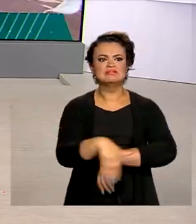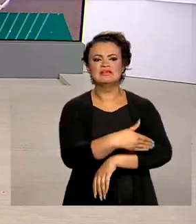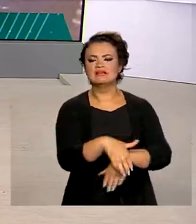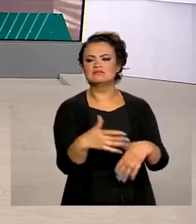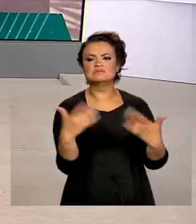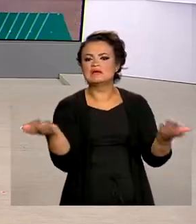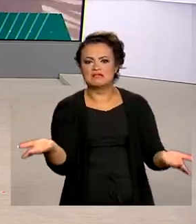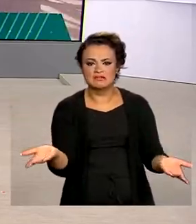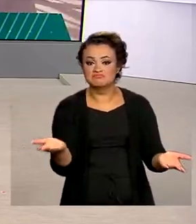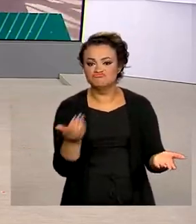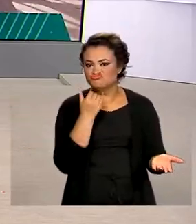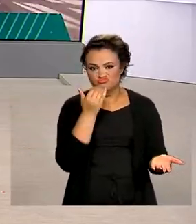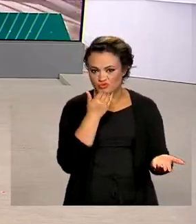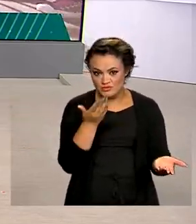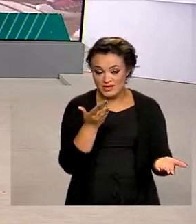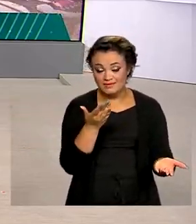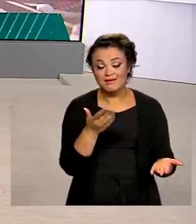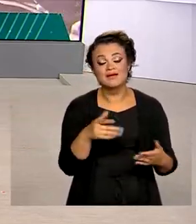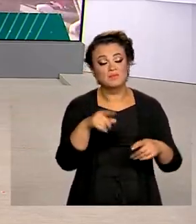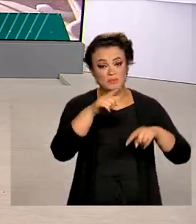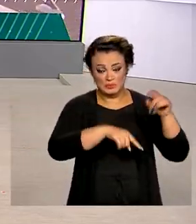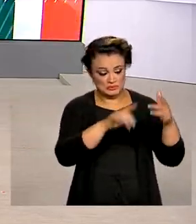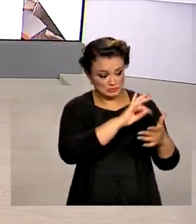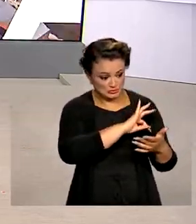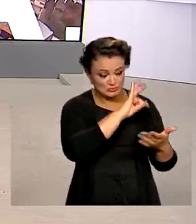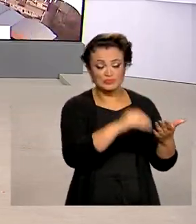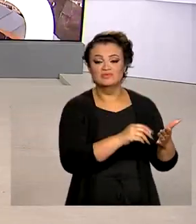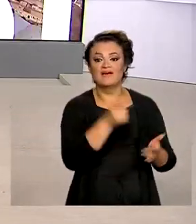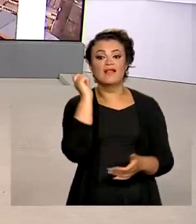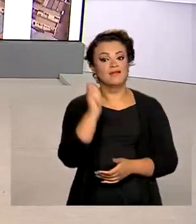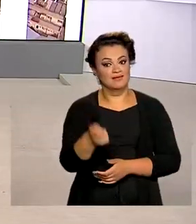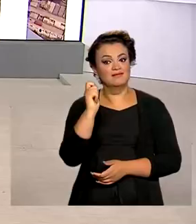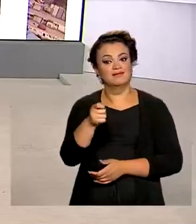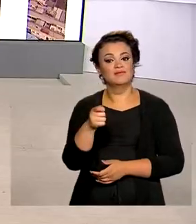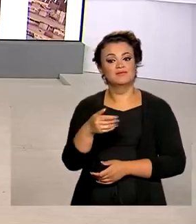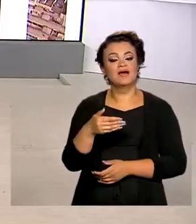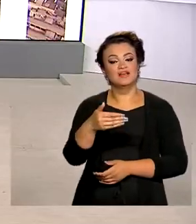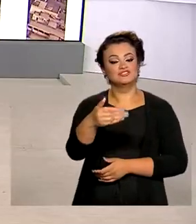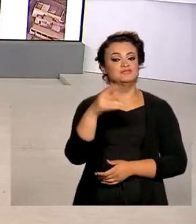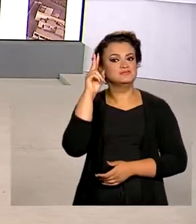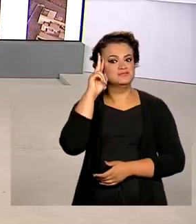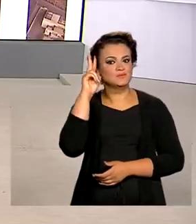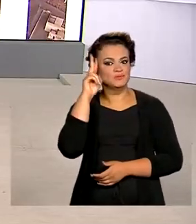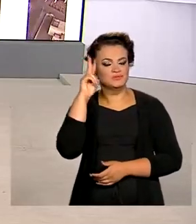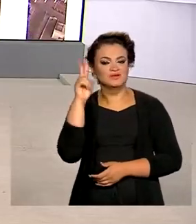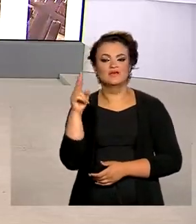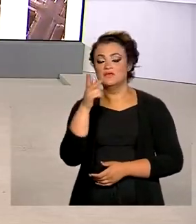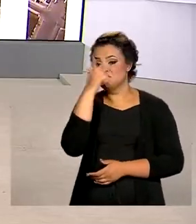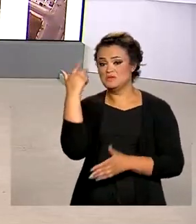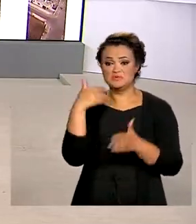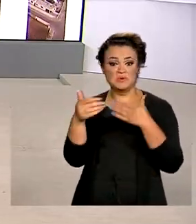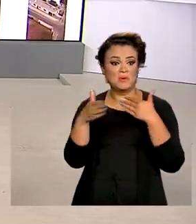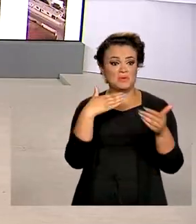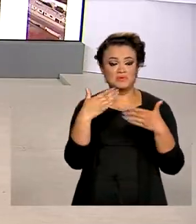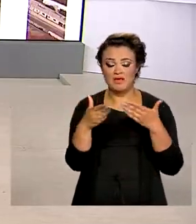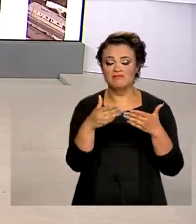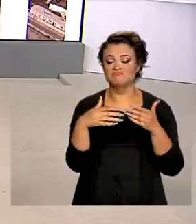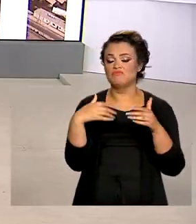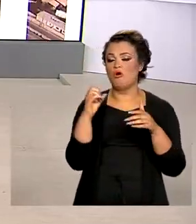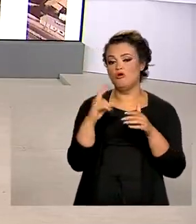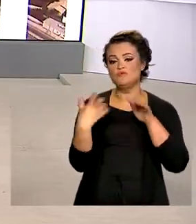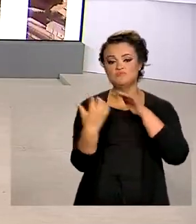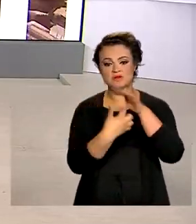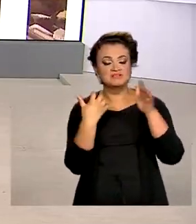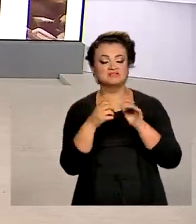procuraram mais? Pois é, eles agora vão a leilão virtual na próxima segunda-feira e qualquer pessoa física ou